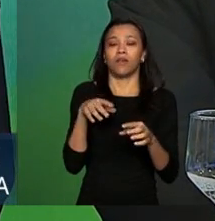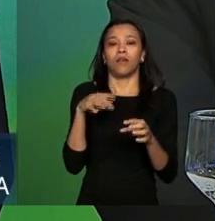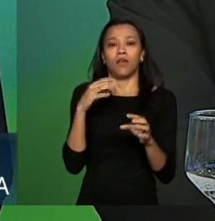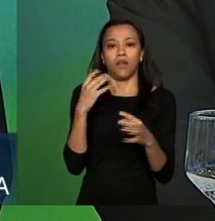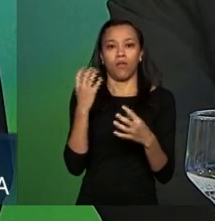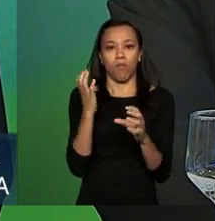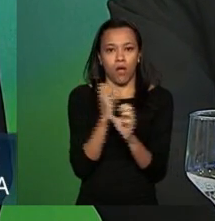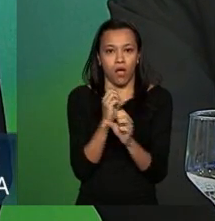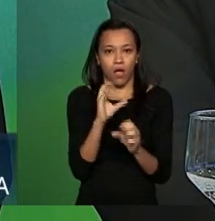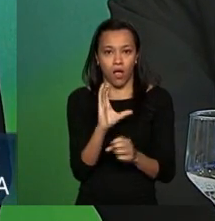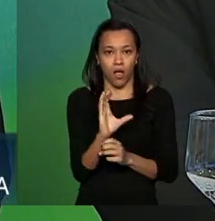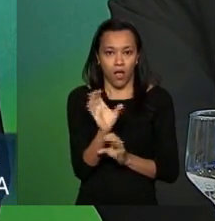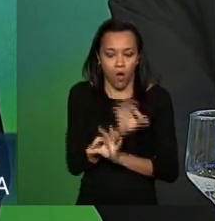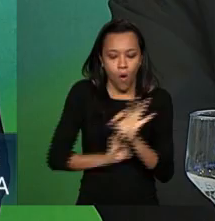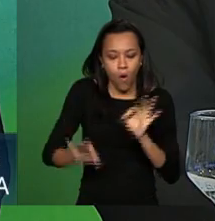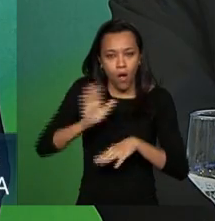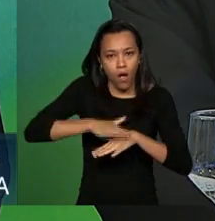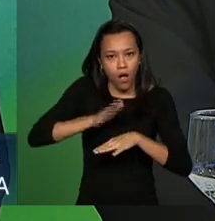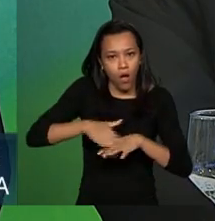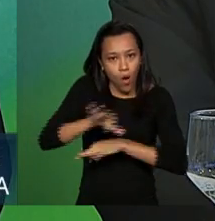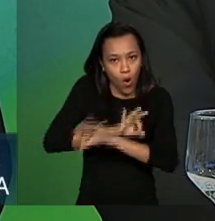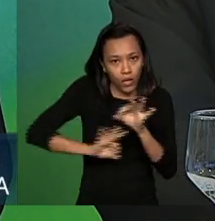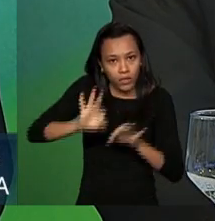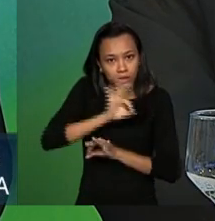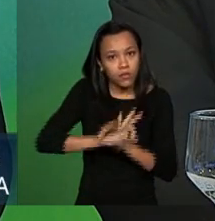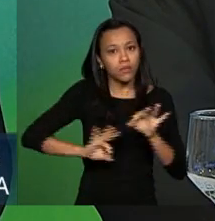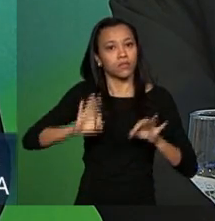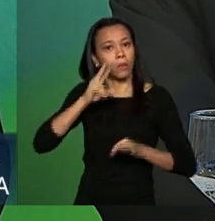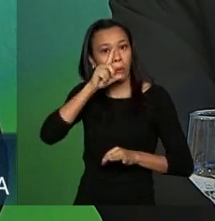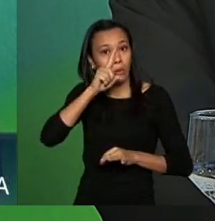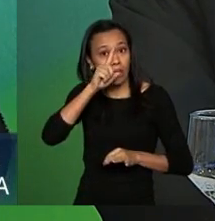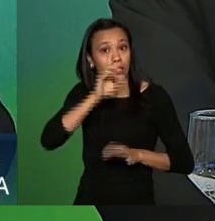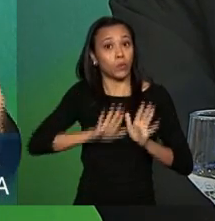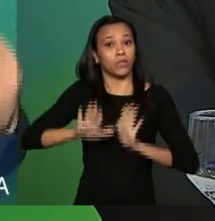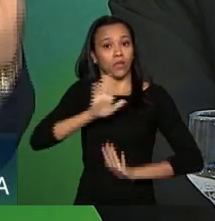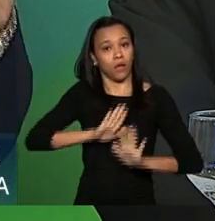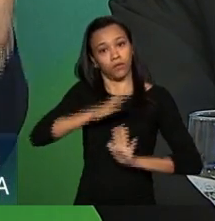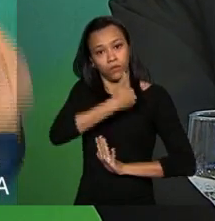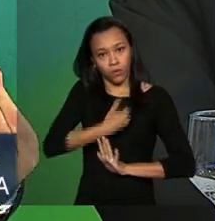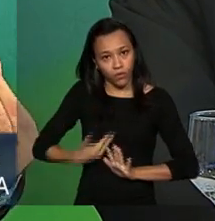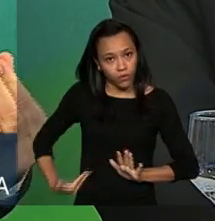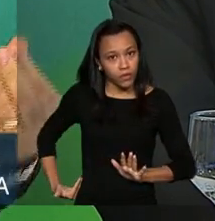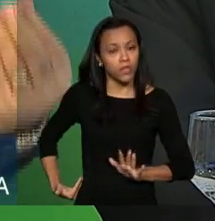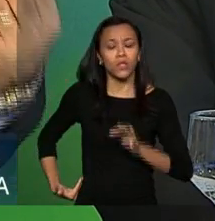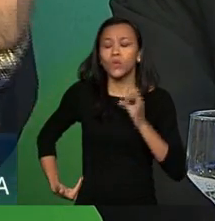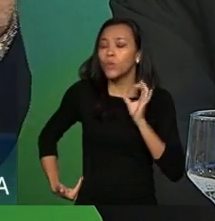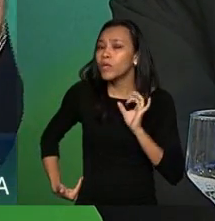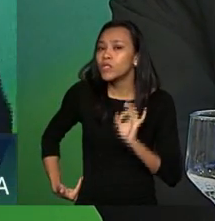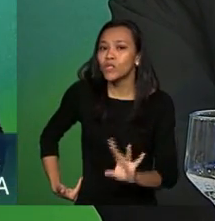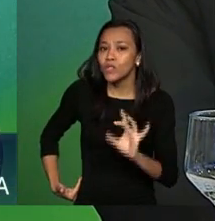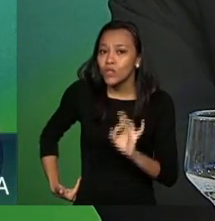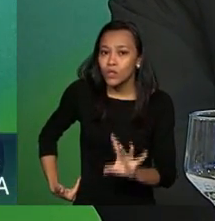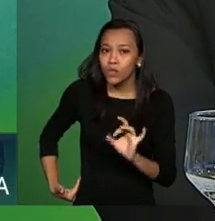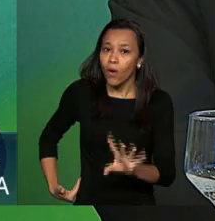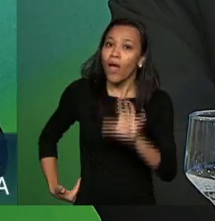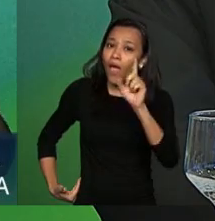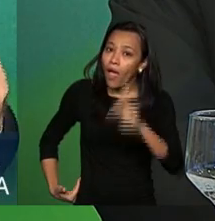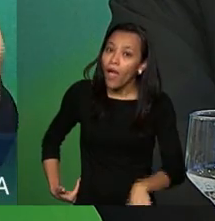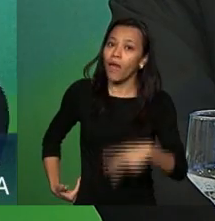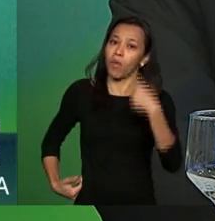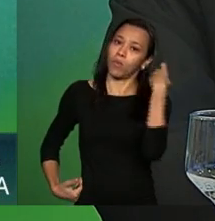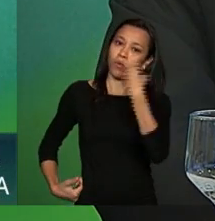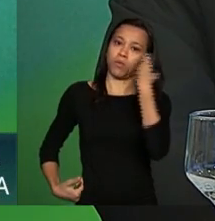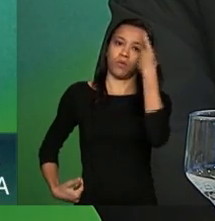o governo brasileiro precisa ter muito cuidado como estou sempre repetindo não é uma questão de governo é uma questão do estado brasileiro